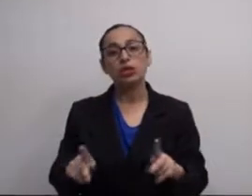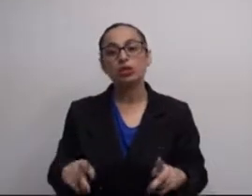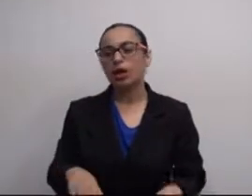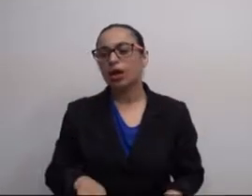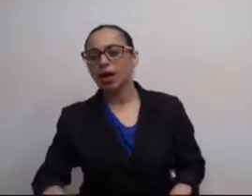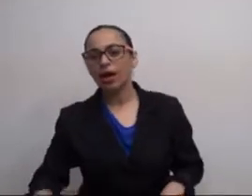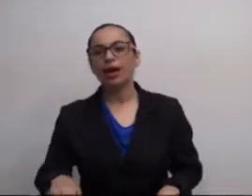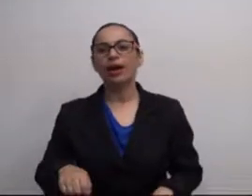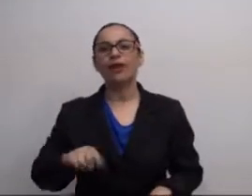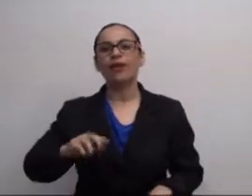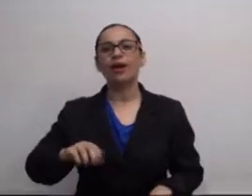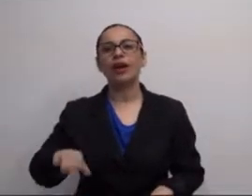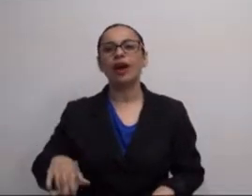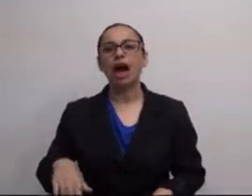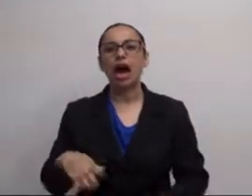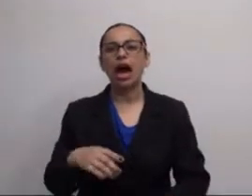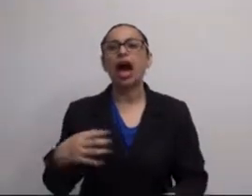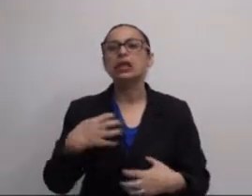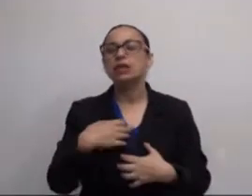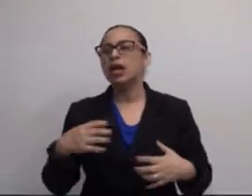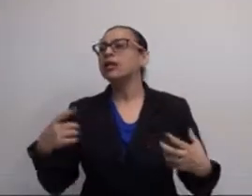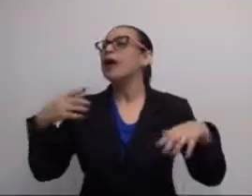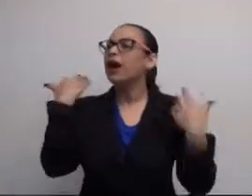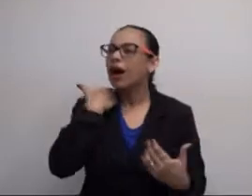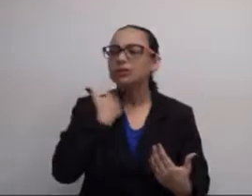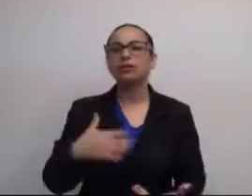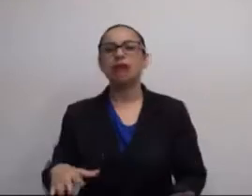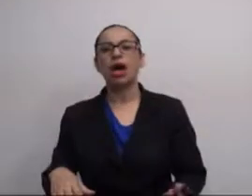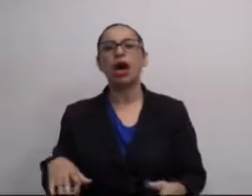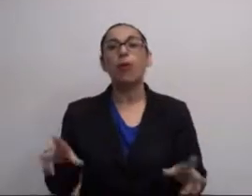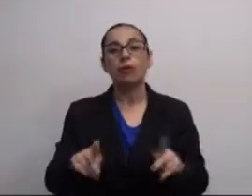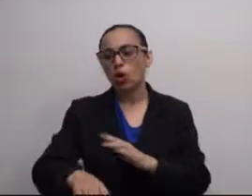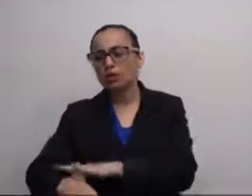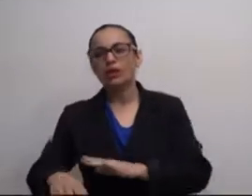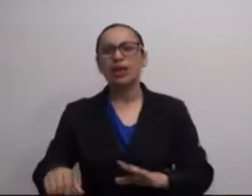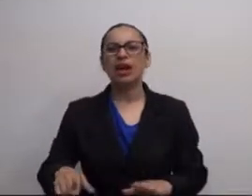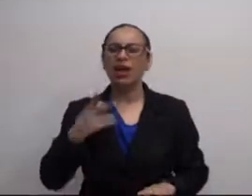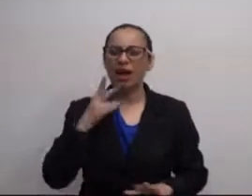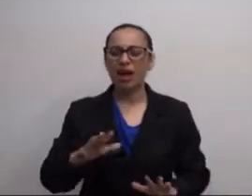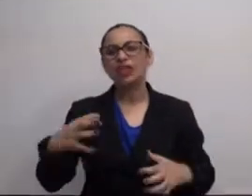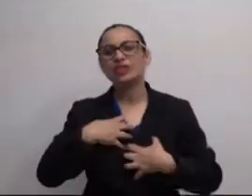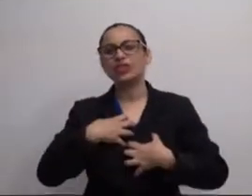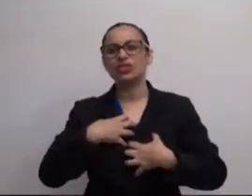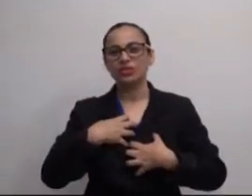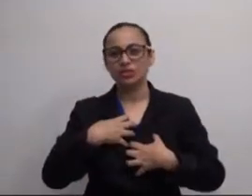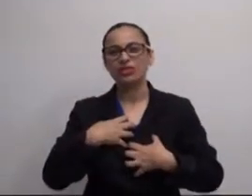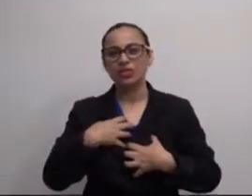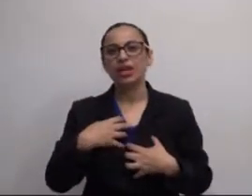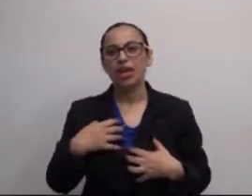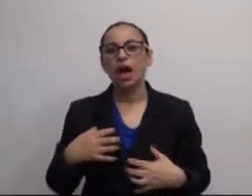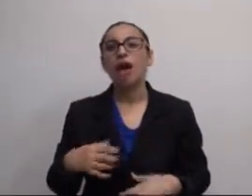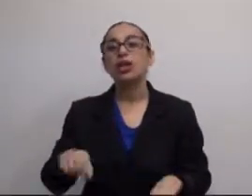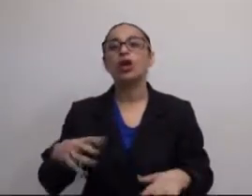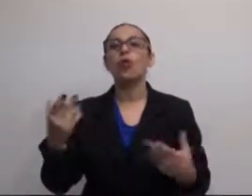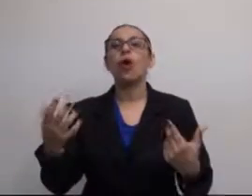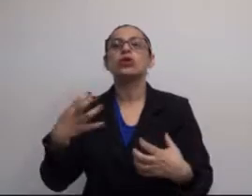exaustos no seu acampamento e a professora encostava neles. Eles se portavam como exaustos no acampamento. A professora encostava